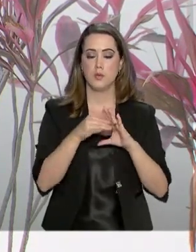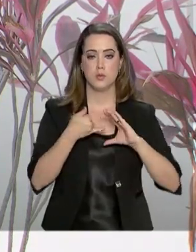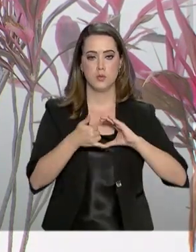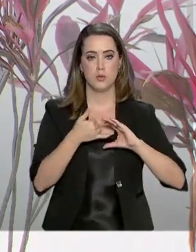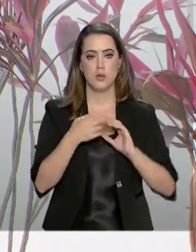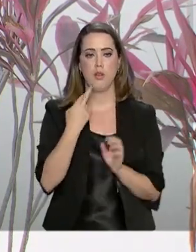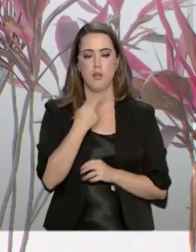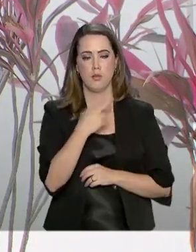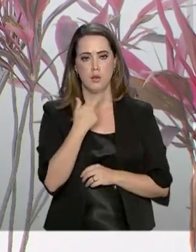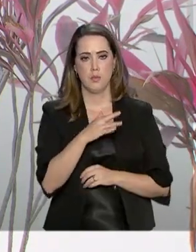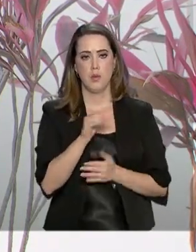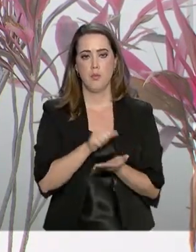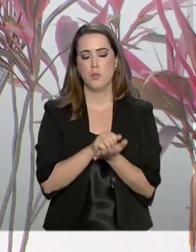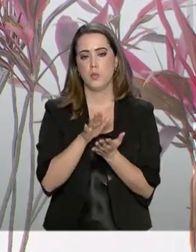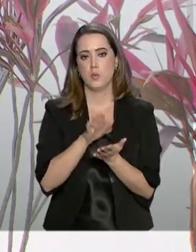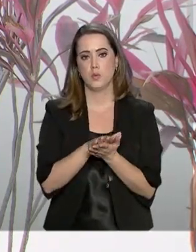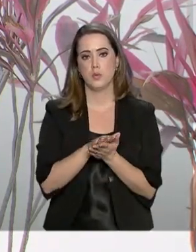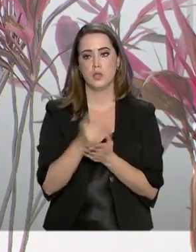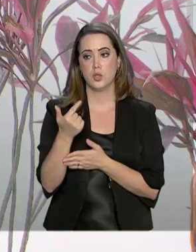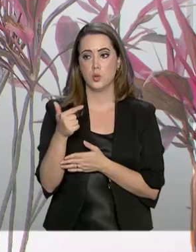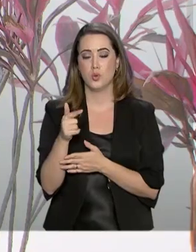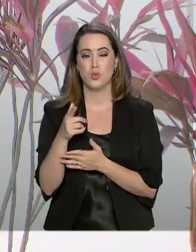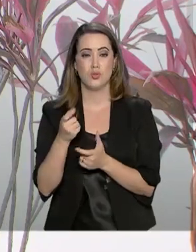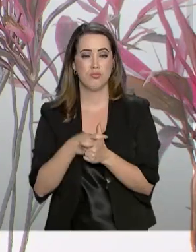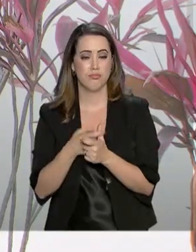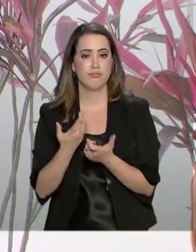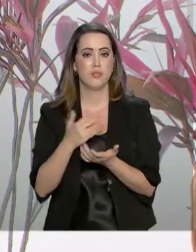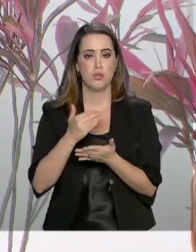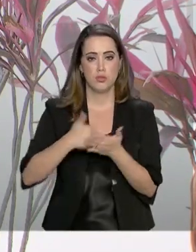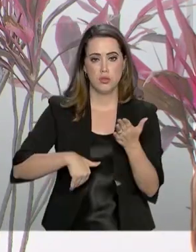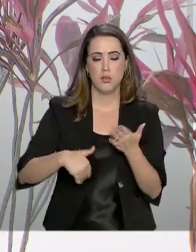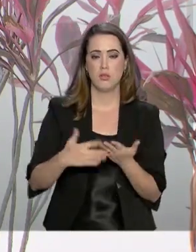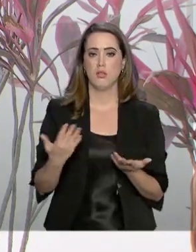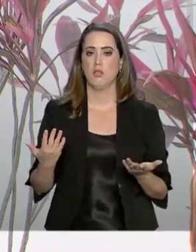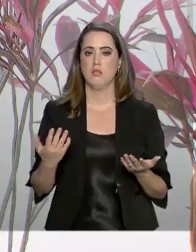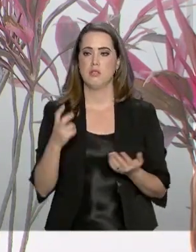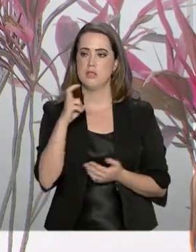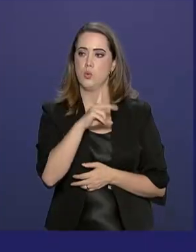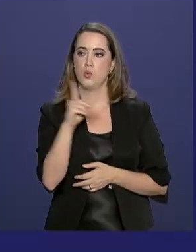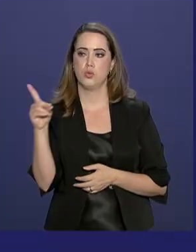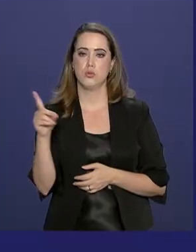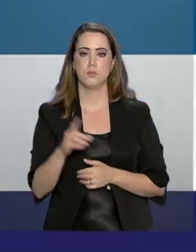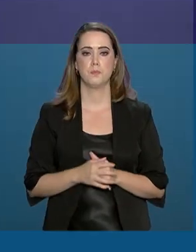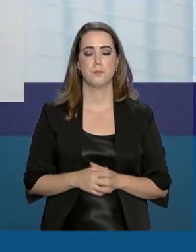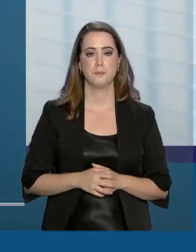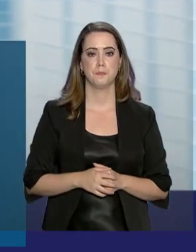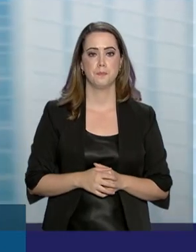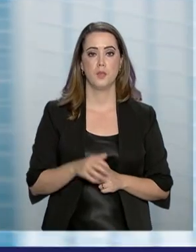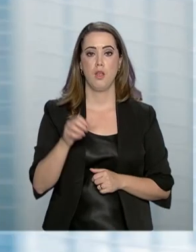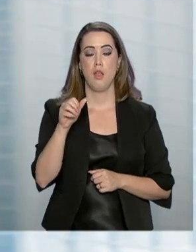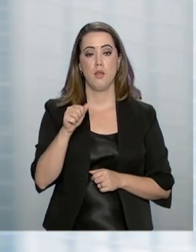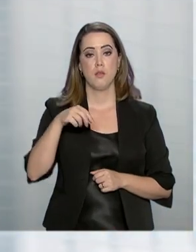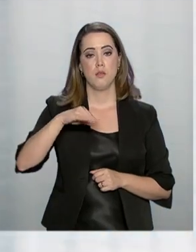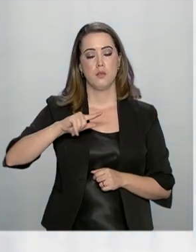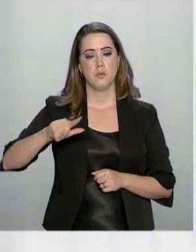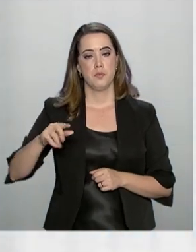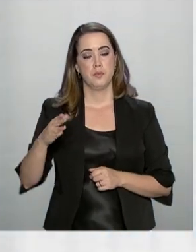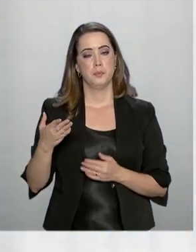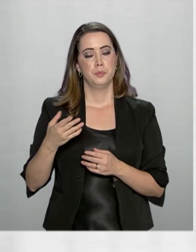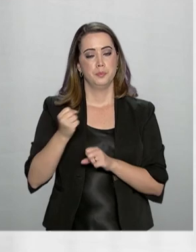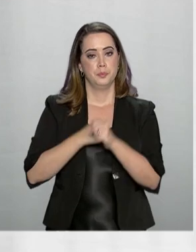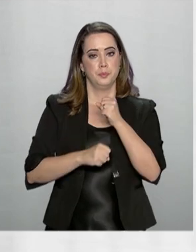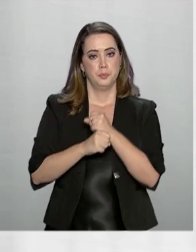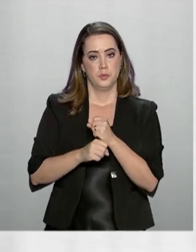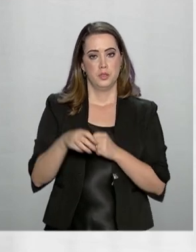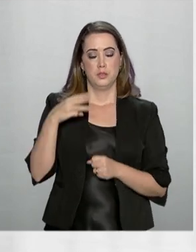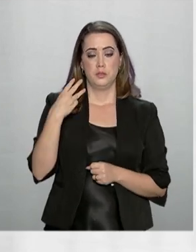reclamação, a multa que não era devida foi retirada em cinco dias. A Anatel recebeu no ano passado cerca